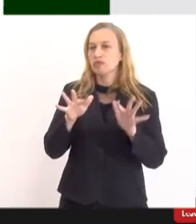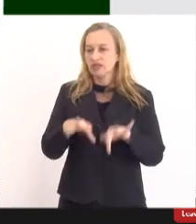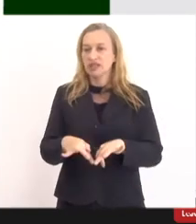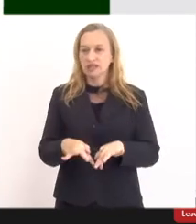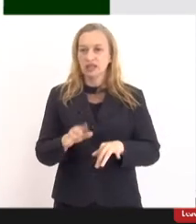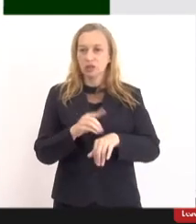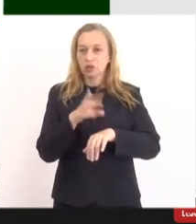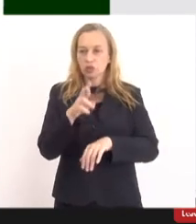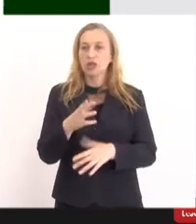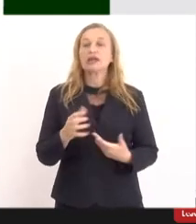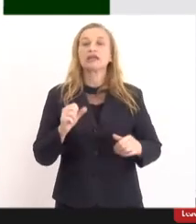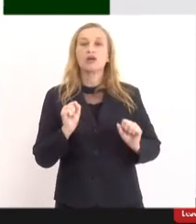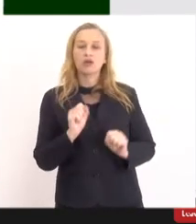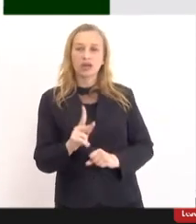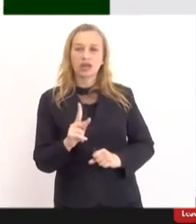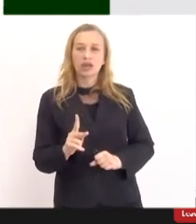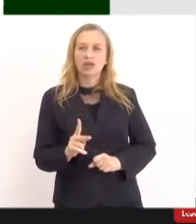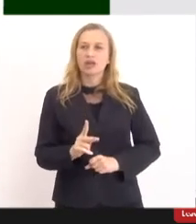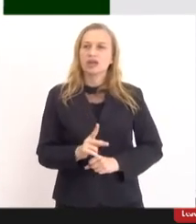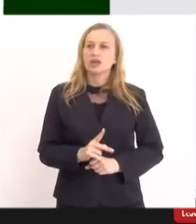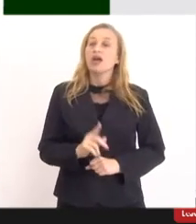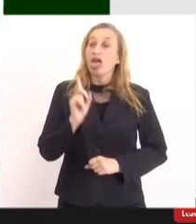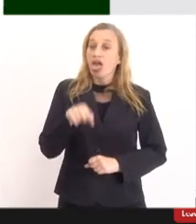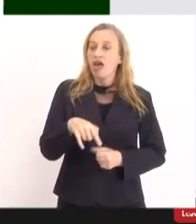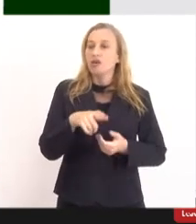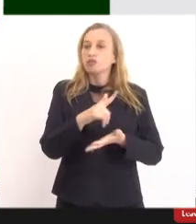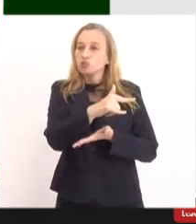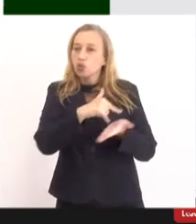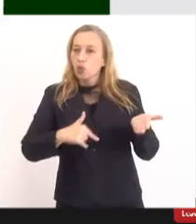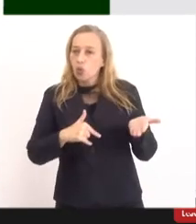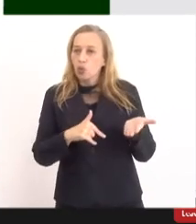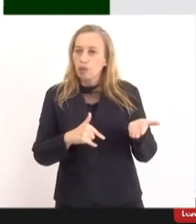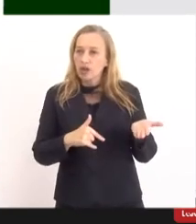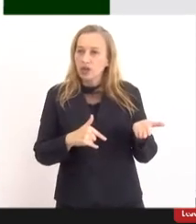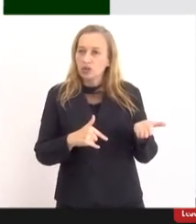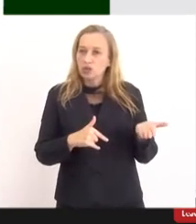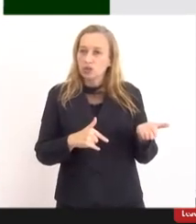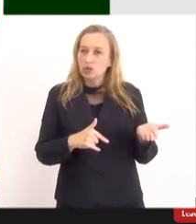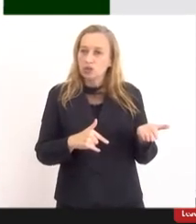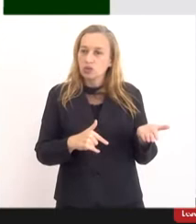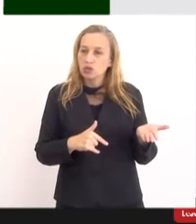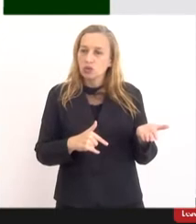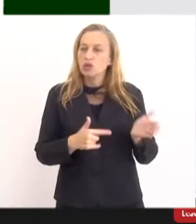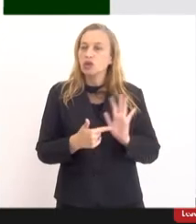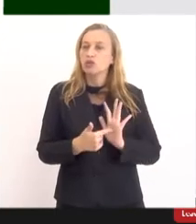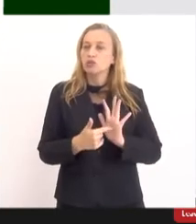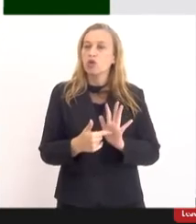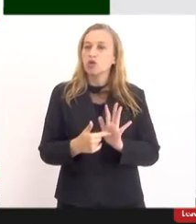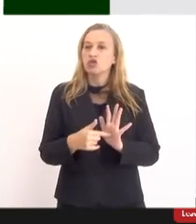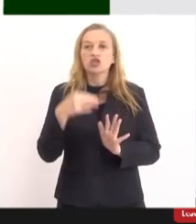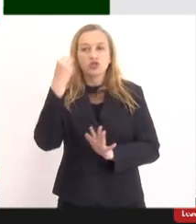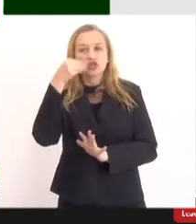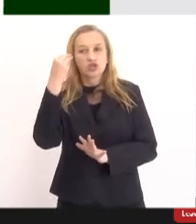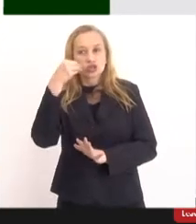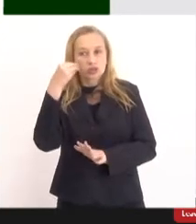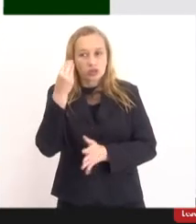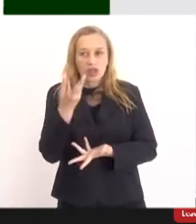doutora. Então, assim, o Clinical Trials é um documento em que registram os ensaios clínicos para